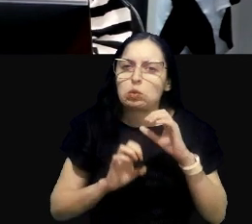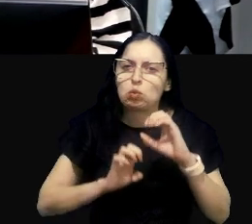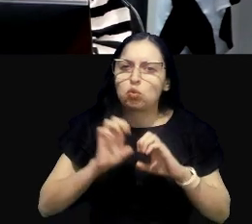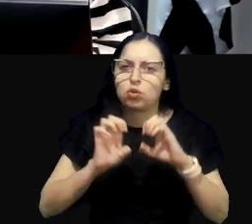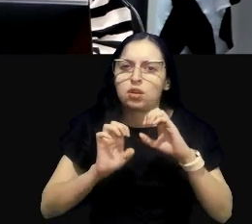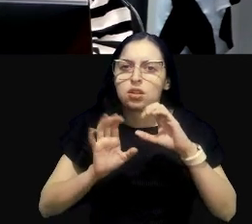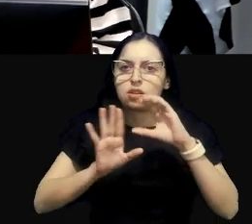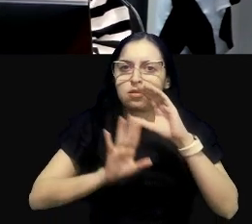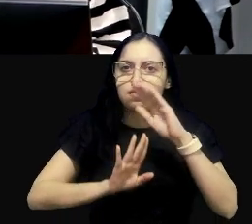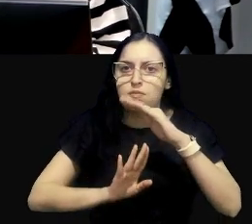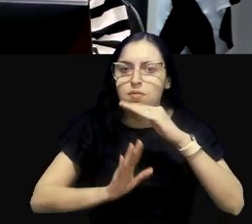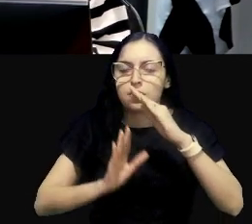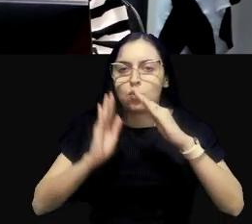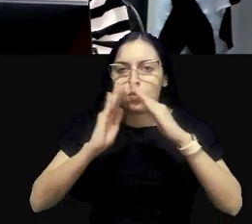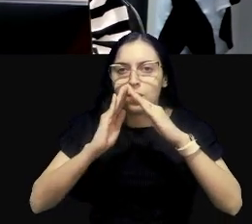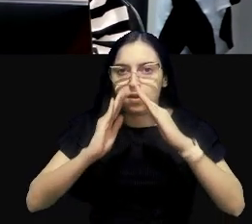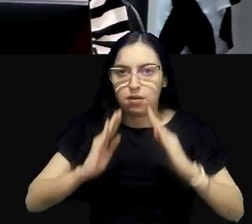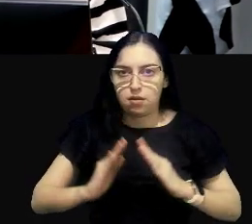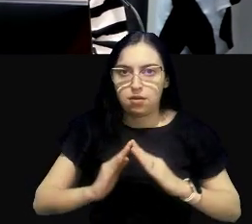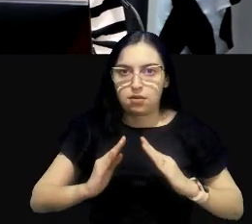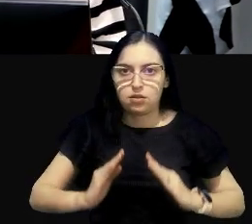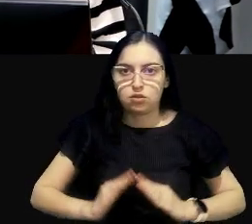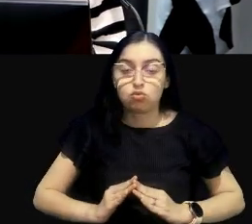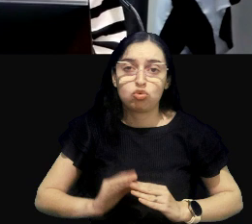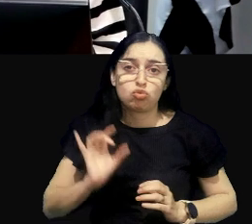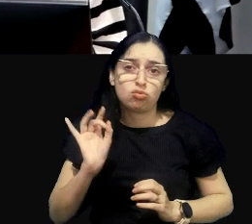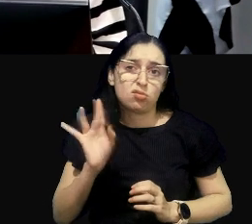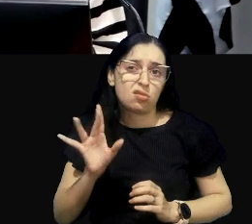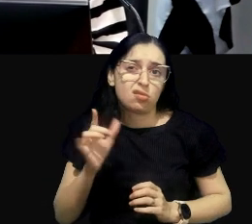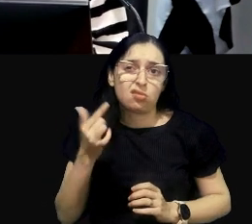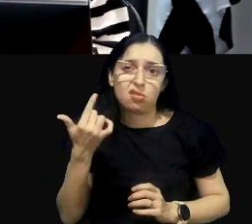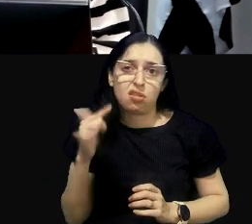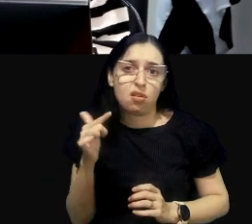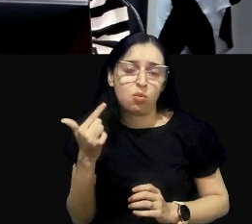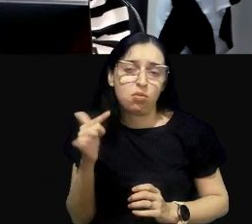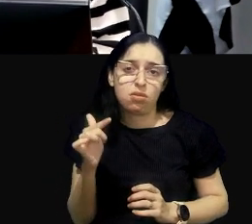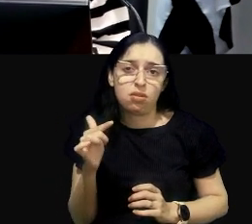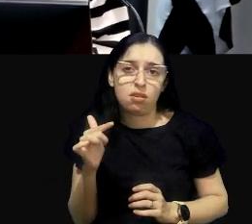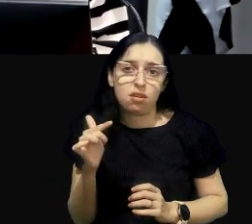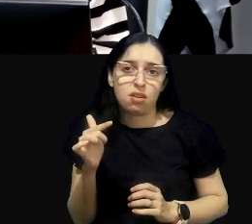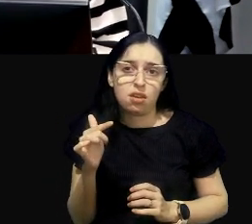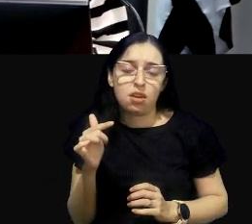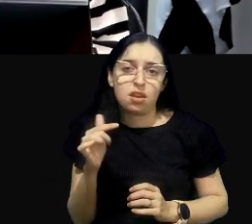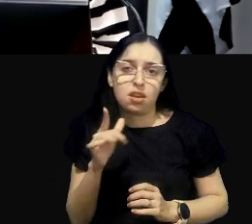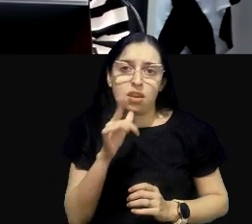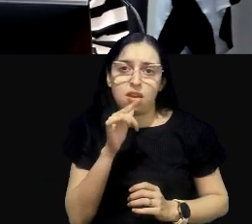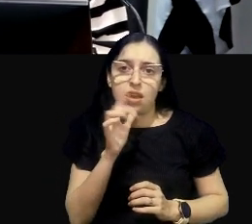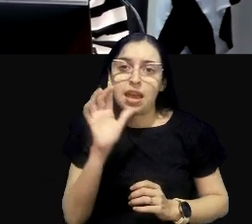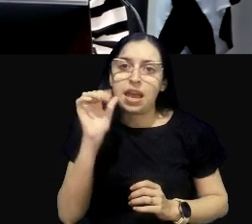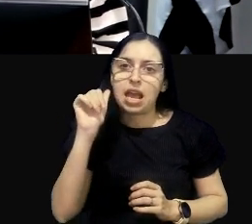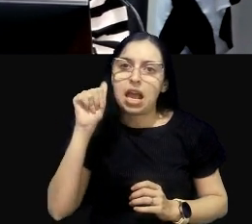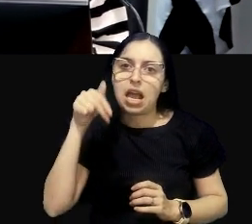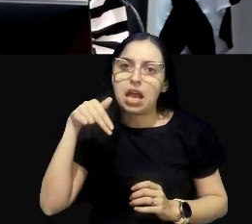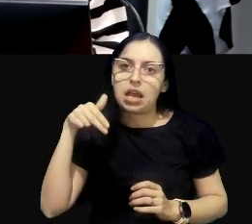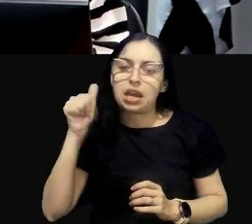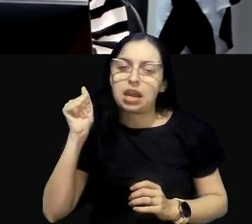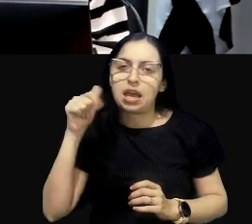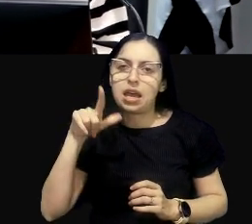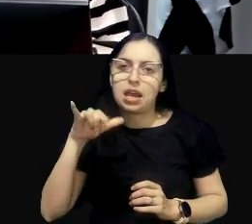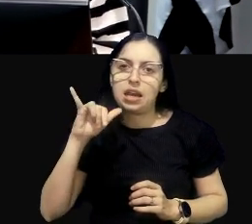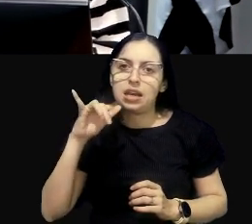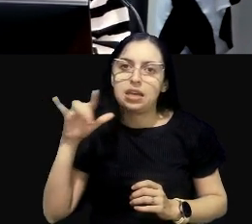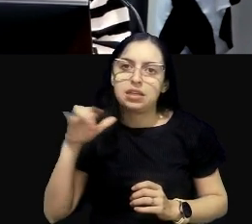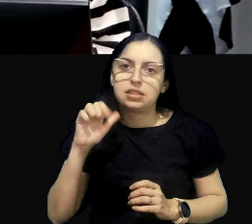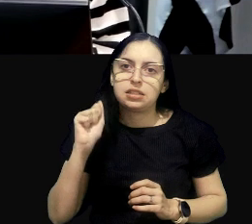abaixo da outra. Só que não tem ali canalização. Ele não falou canalização, no caso,